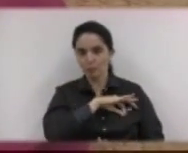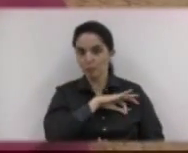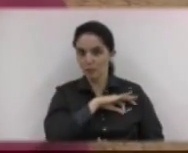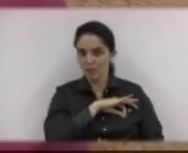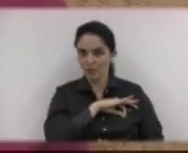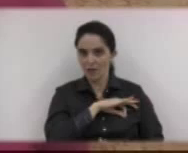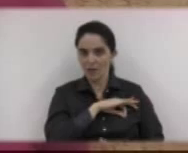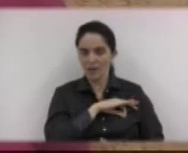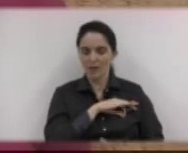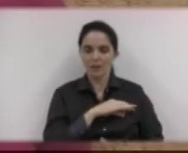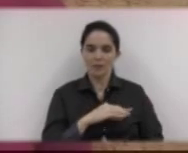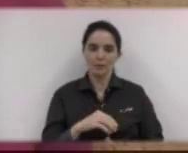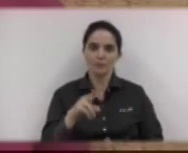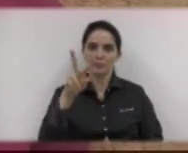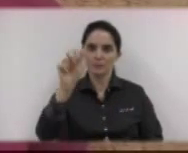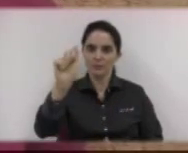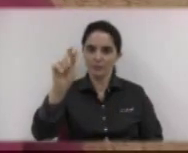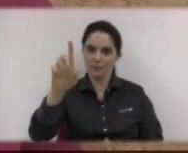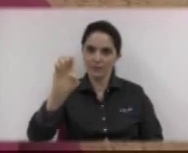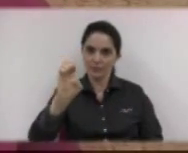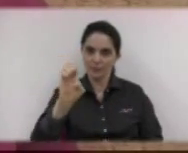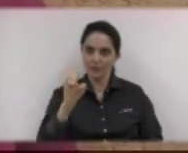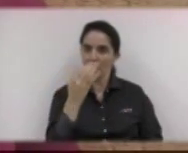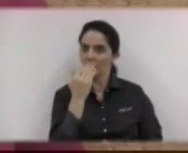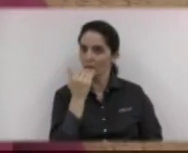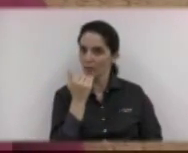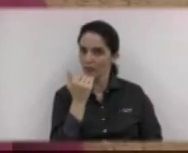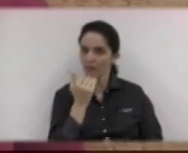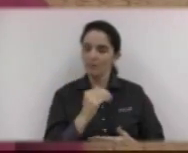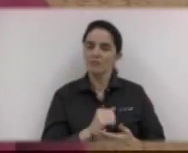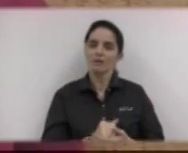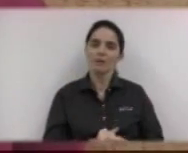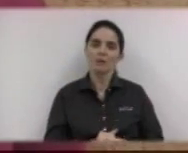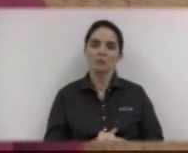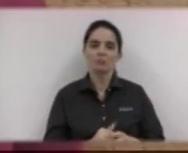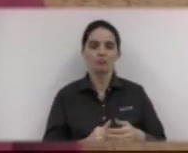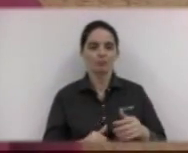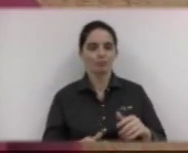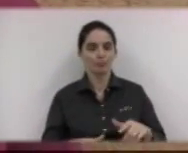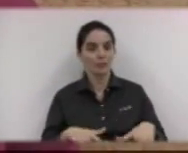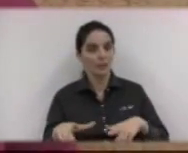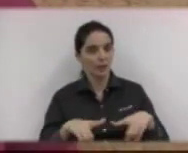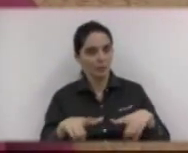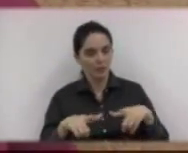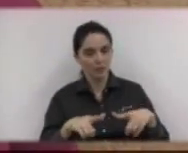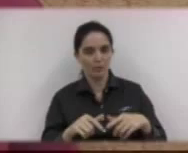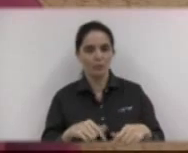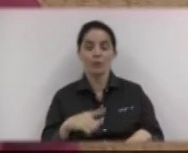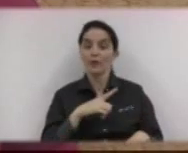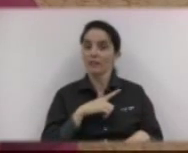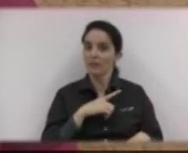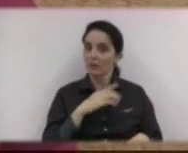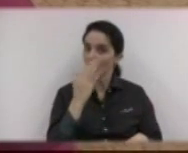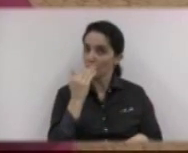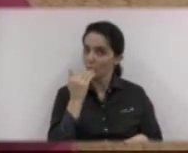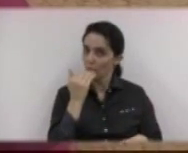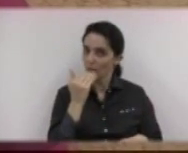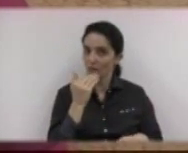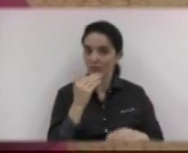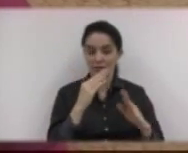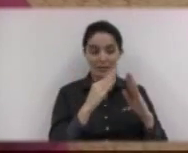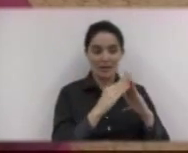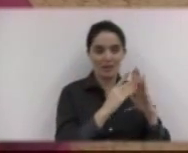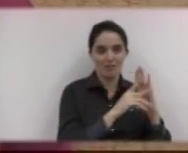alimentação, então terá mais trabalhadores com comida em casa. essas nossas